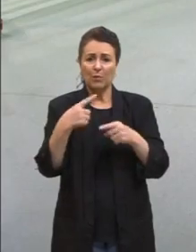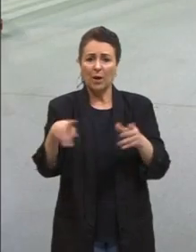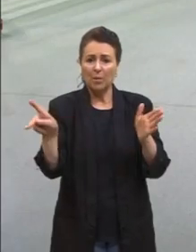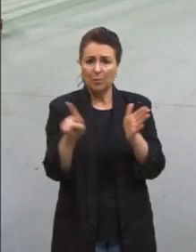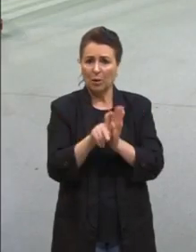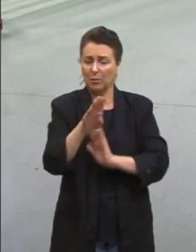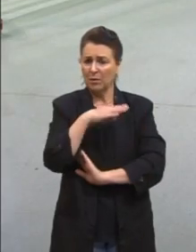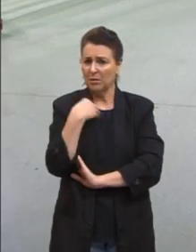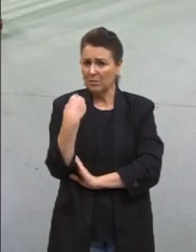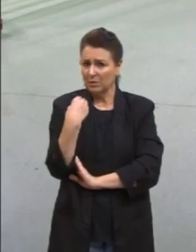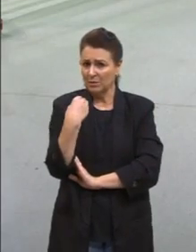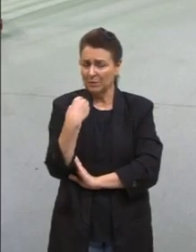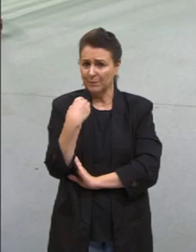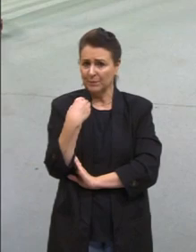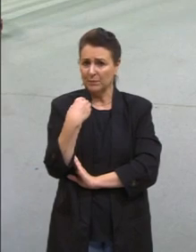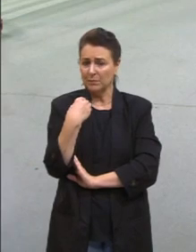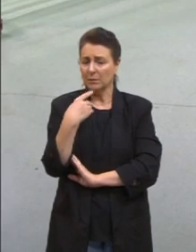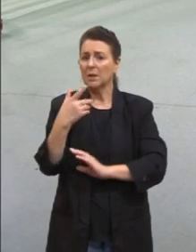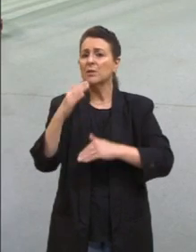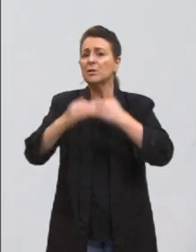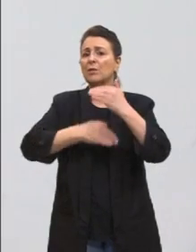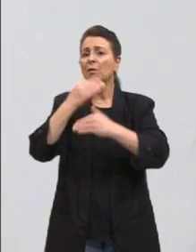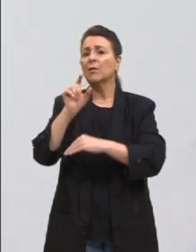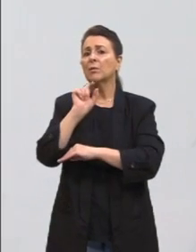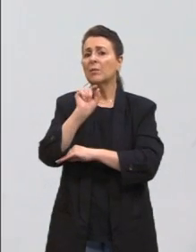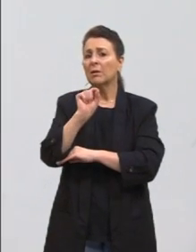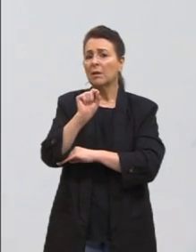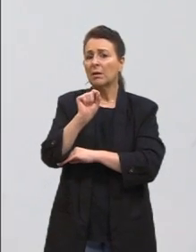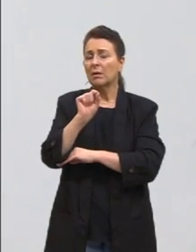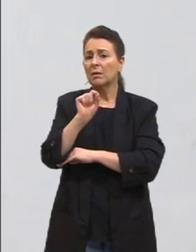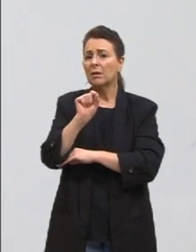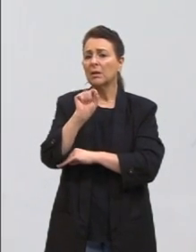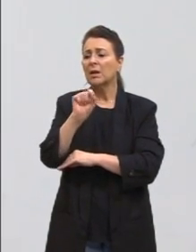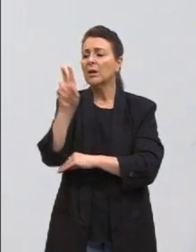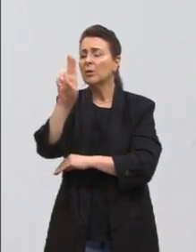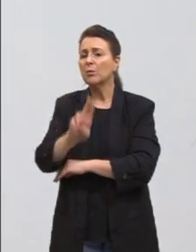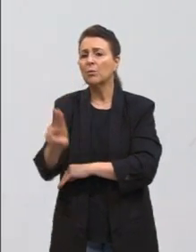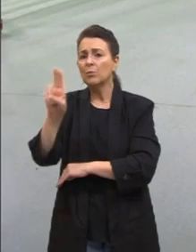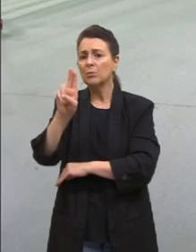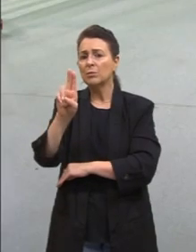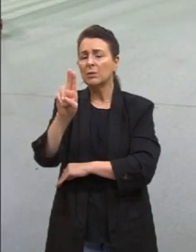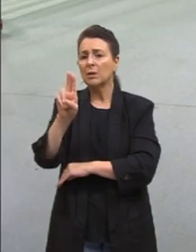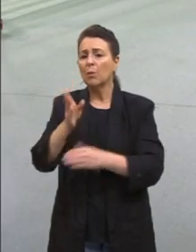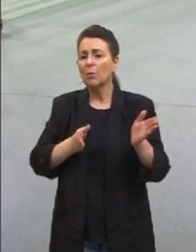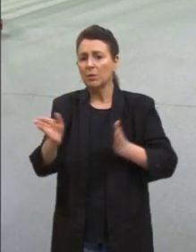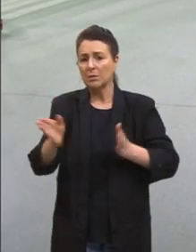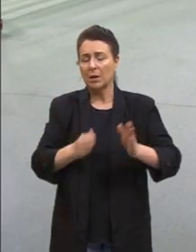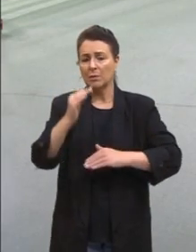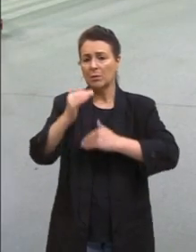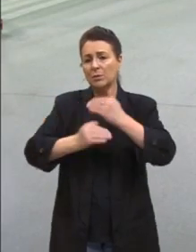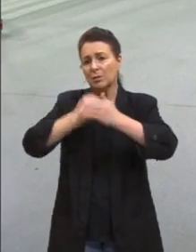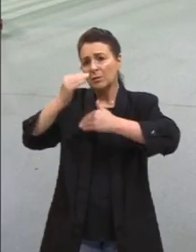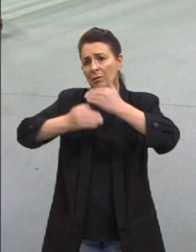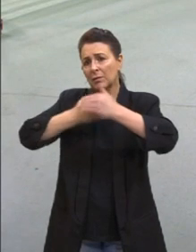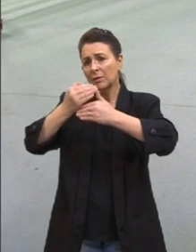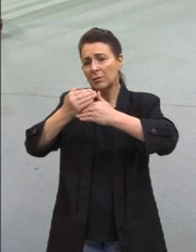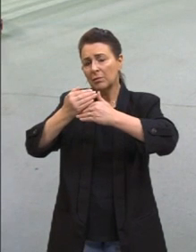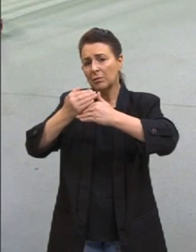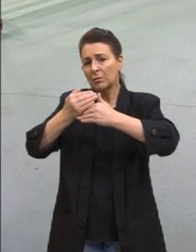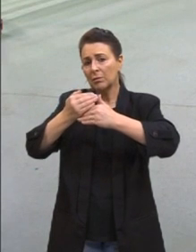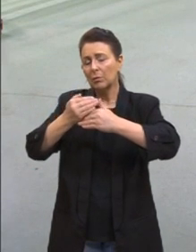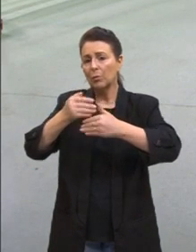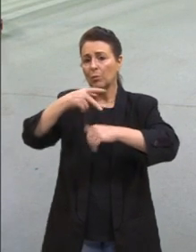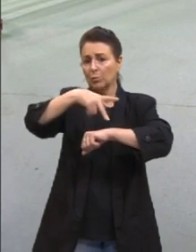E o próprio desenvolvimento para quem? A quem chega? O acesso que tem esse desenvolvimento, justamente são aqueles países